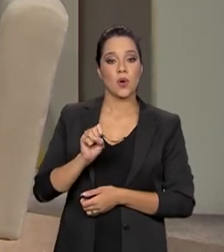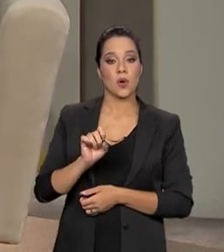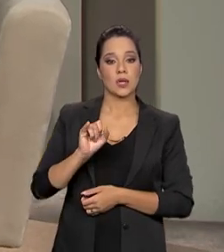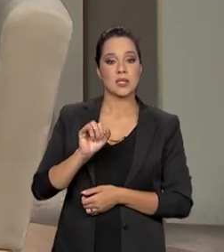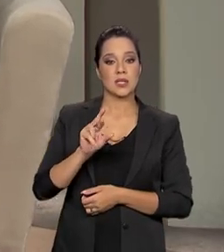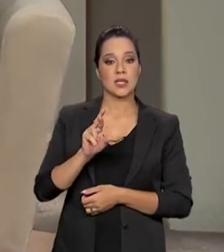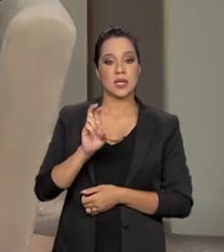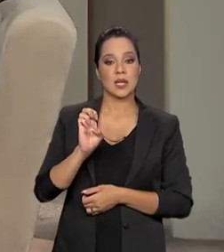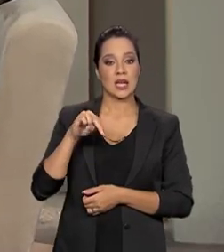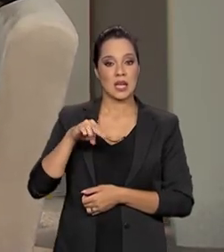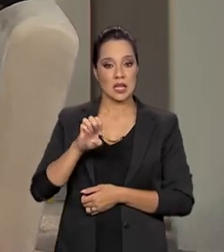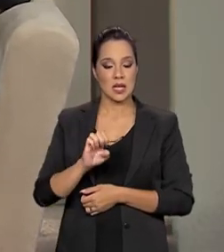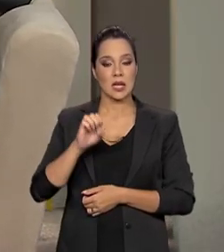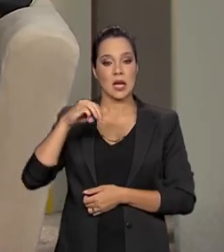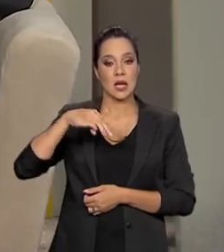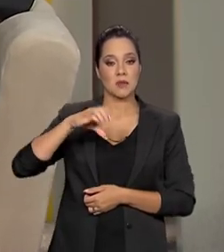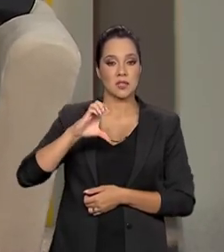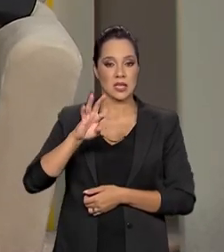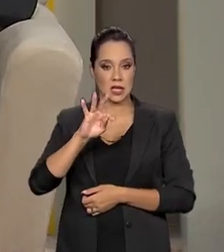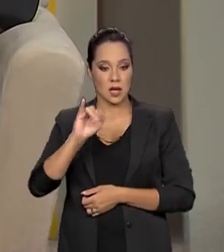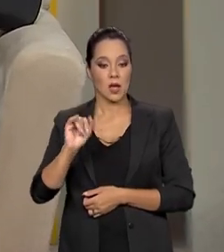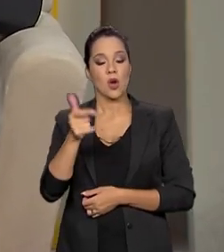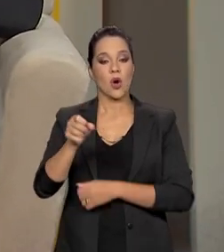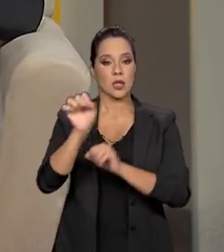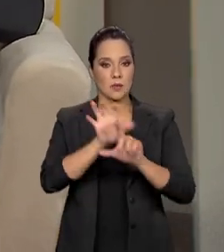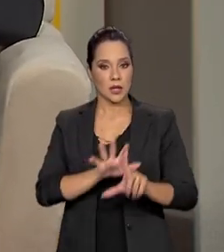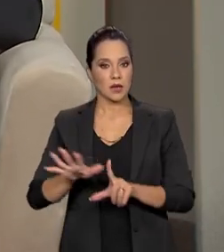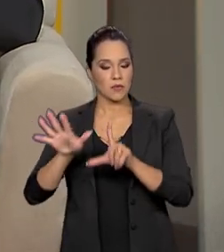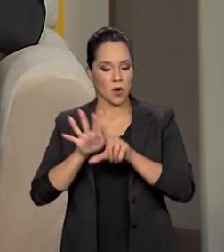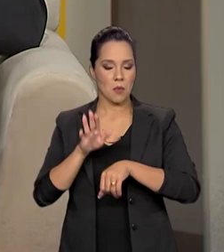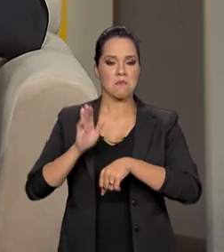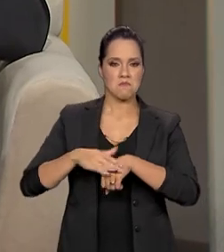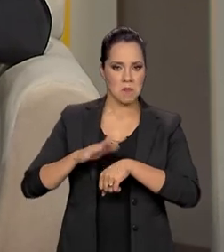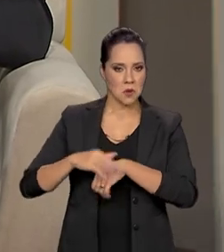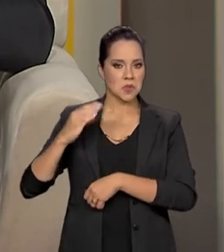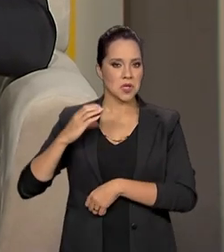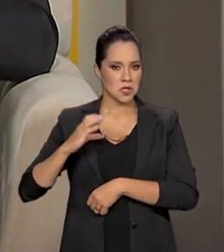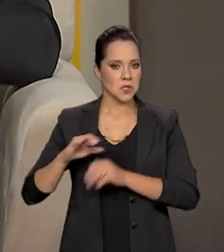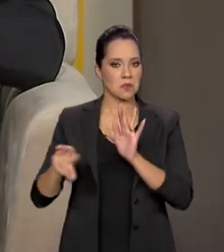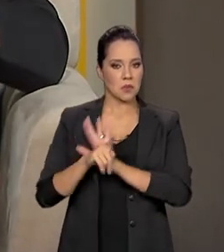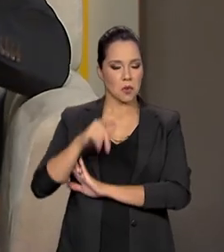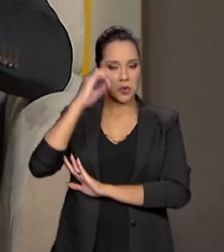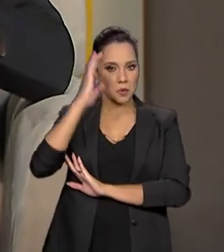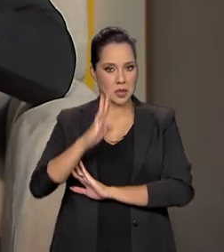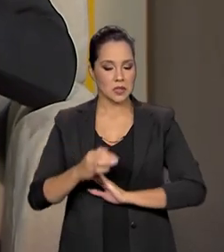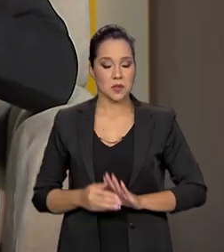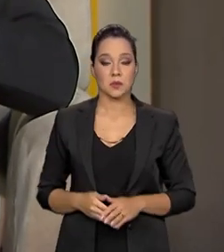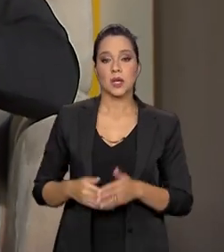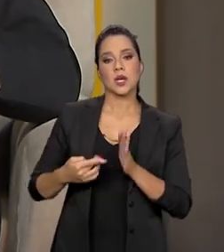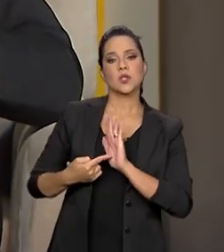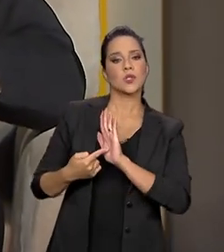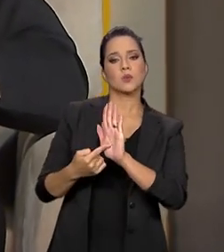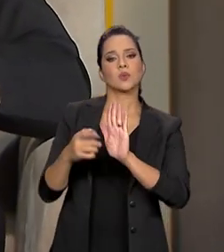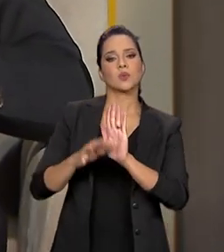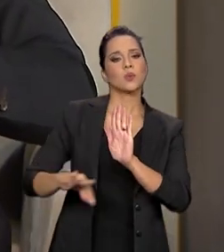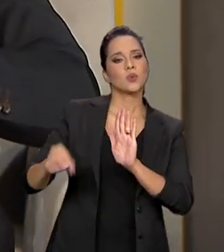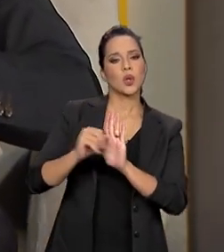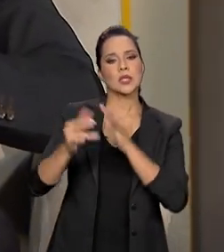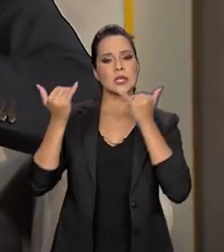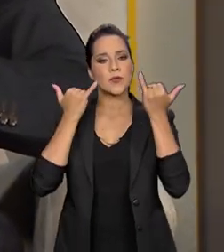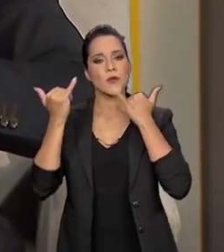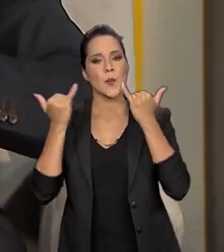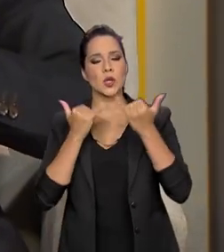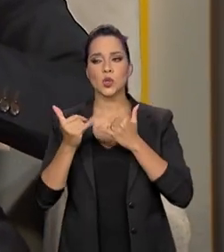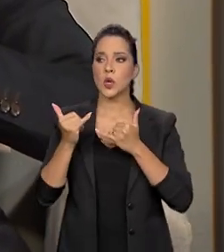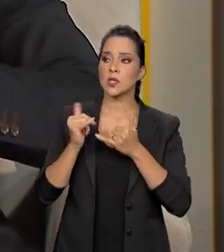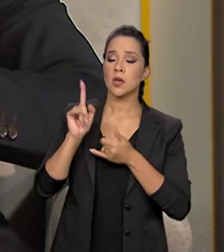outra plataforma também concebida por pesquisadores e cientistas brasileiros, onde a gente coloca todas as informações